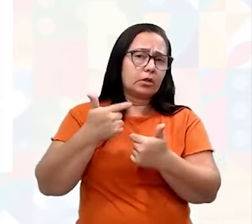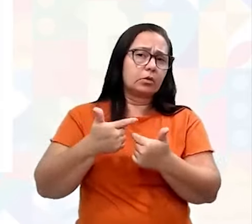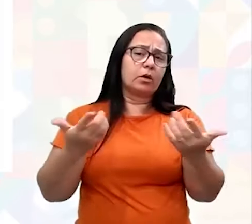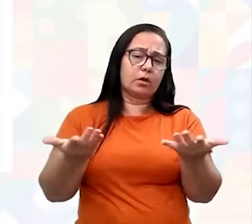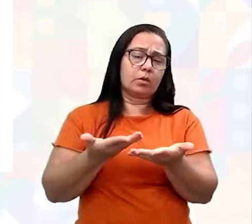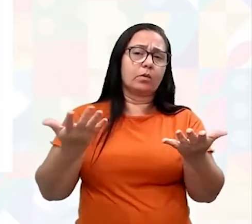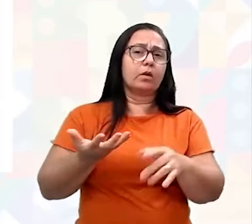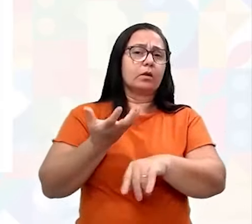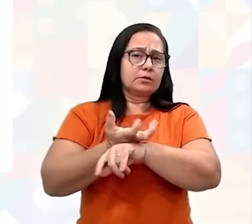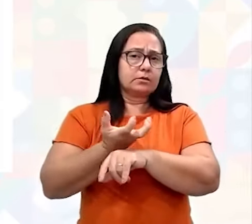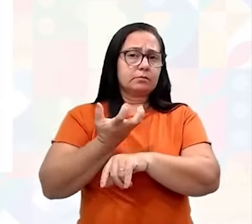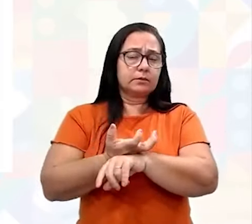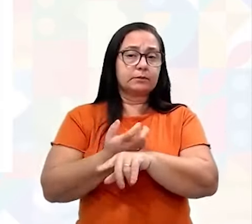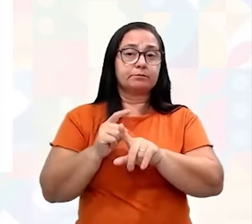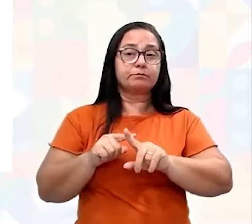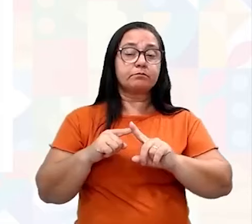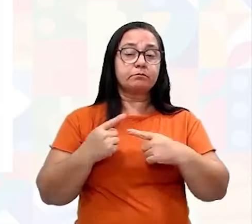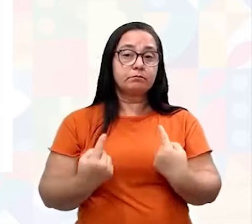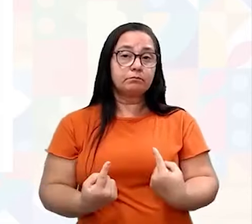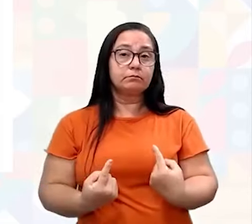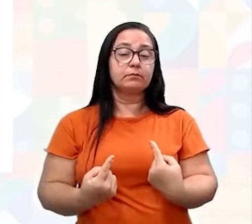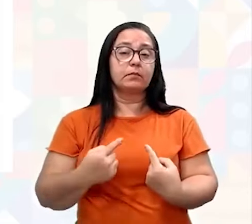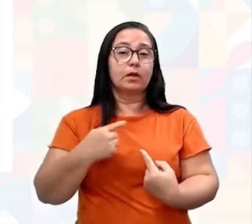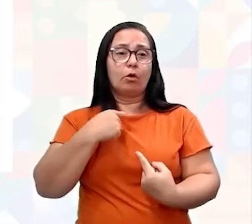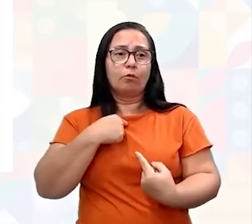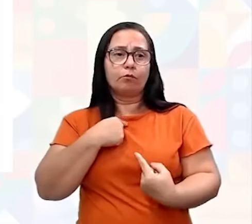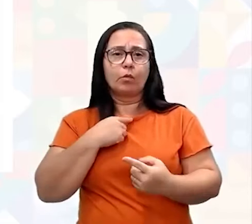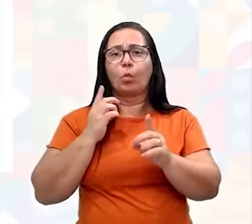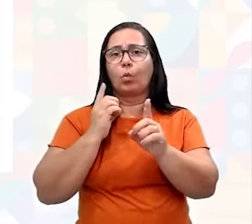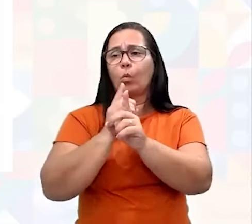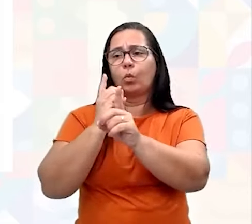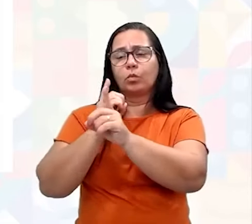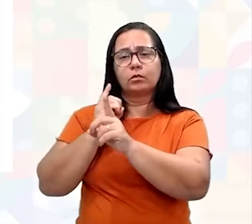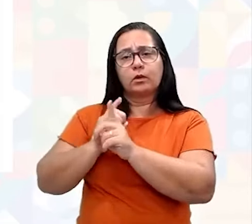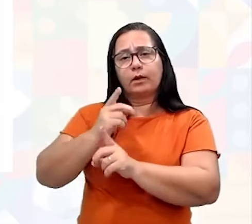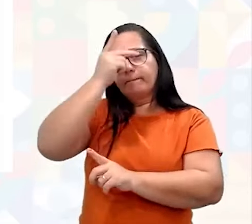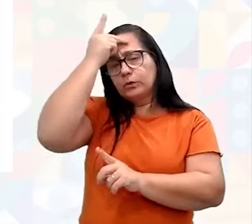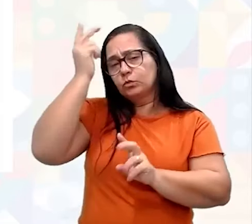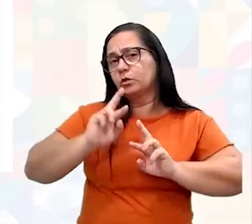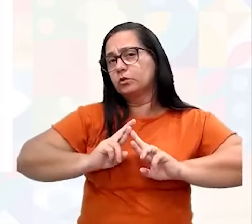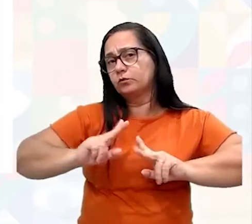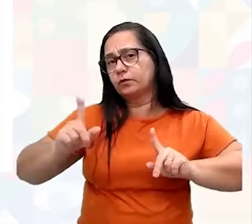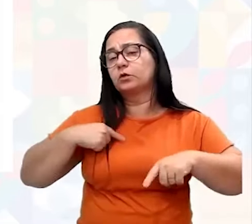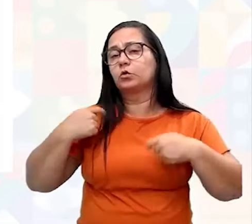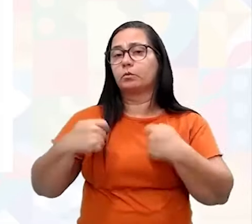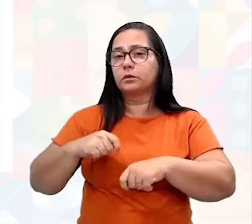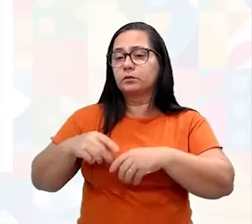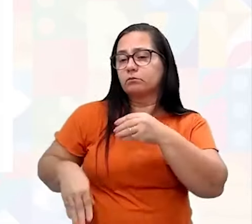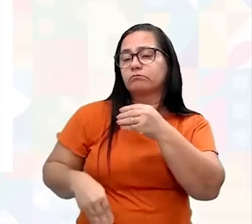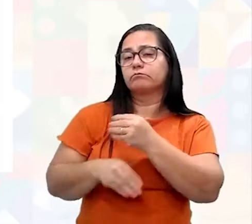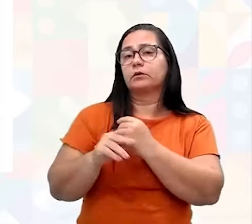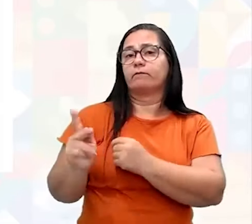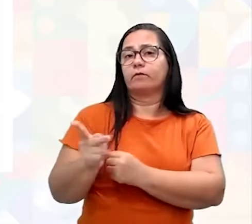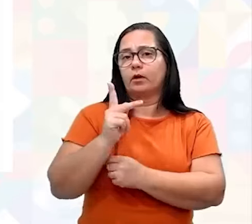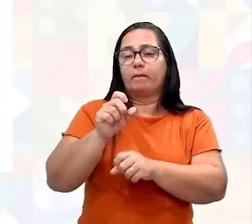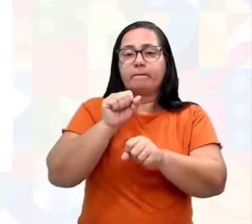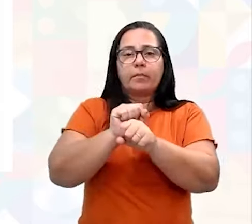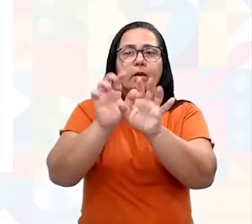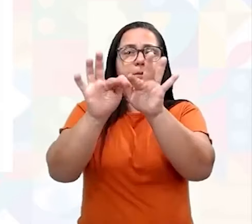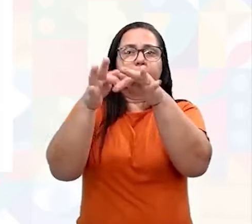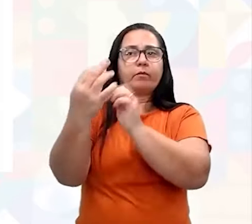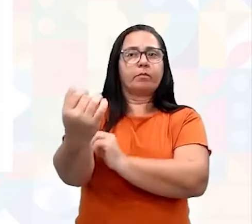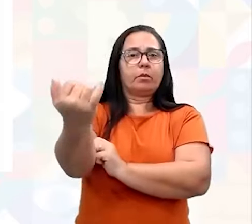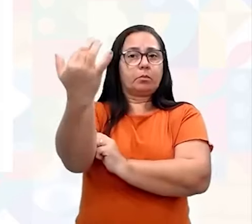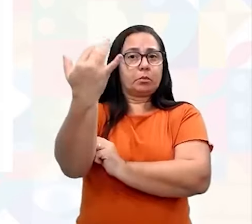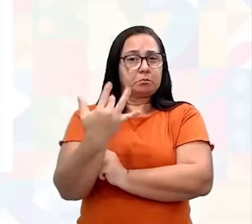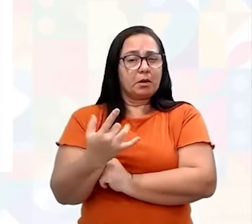envolvendo essa disciplina. Então eu vou ali encontrar muitas pessoas onde eu tenho que agregar valores. Então eu tenho que parar para ouvir a família que chega